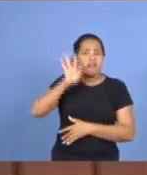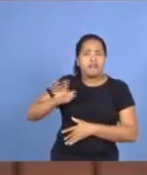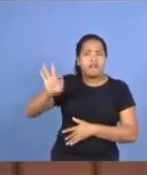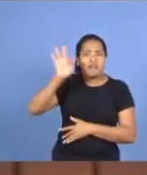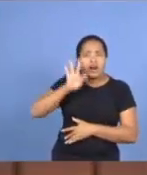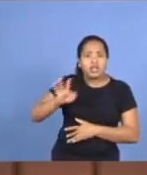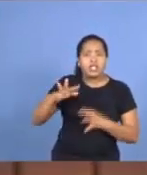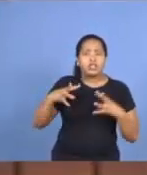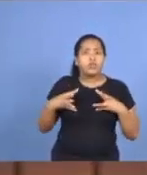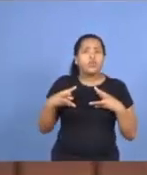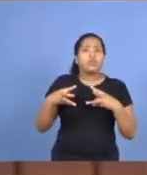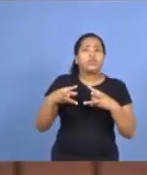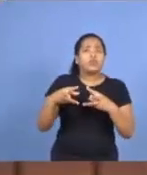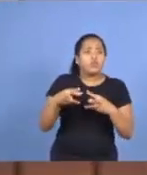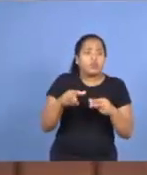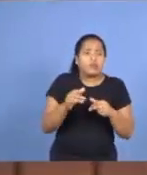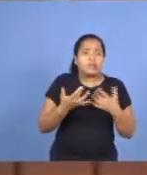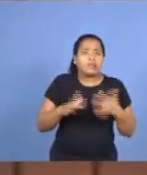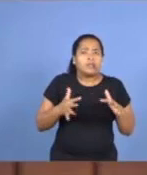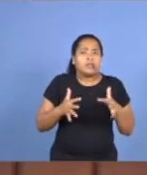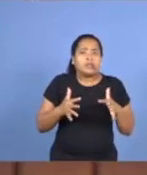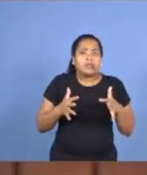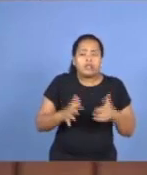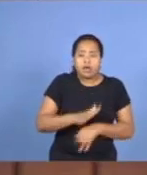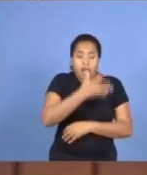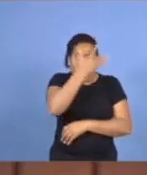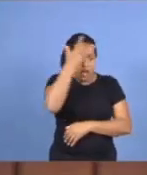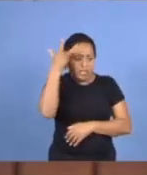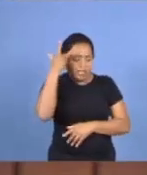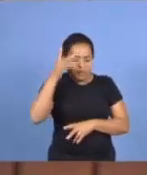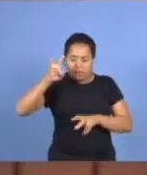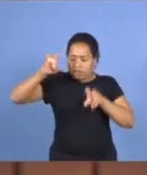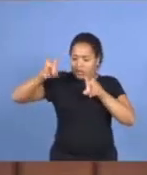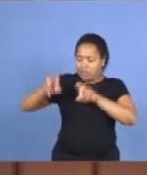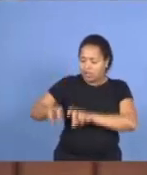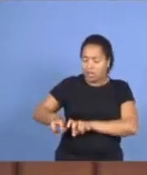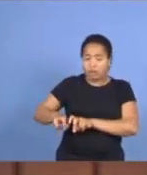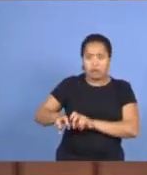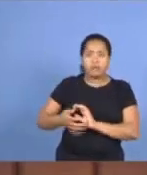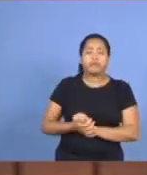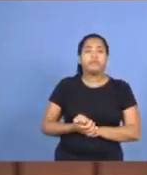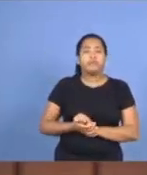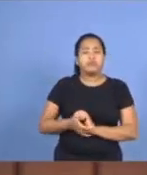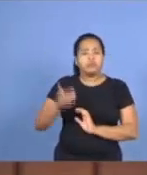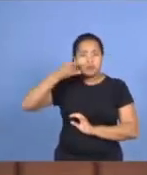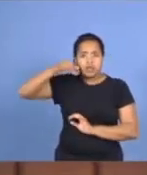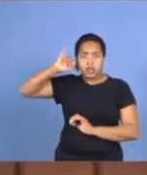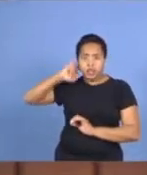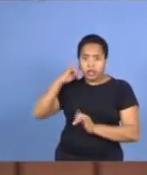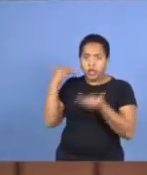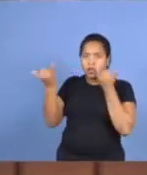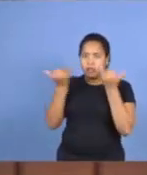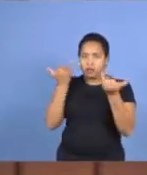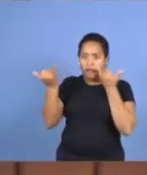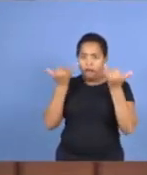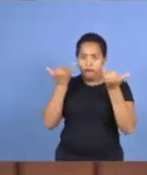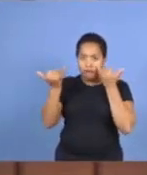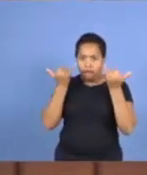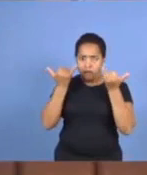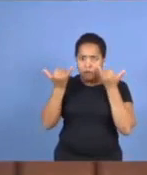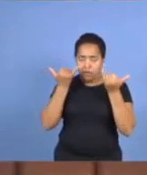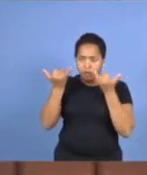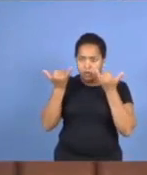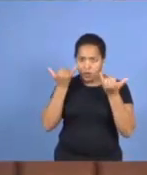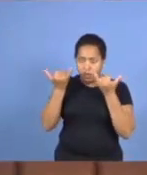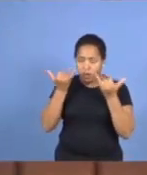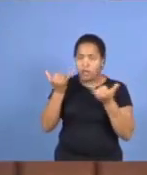trêmulo, todo medroso. As pessoas vêm para o lado dele, há dias atrás, eu recebi uma informação, aliás, pastor, ele estava